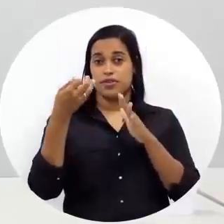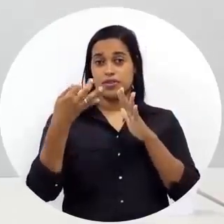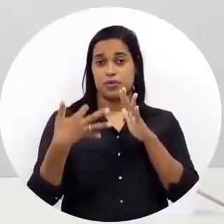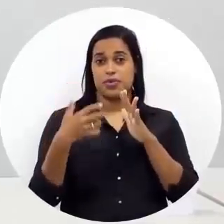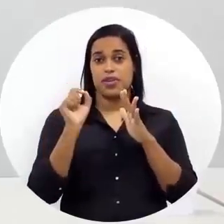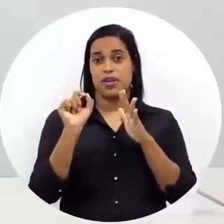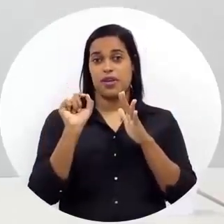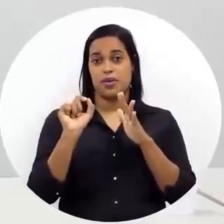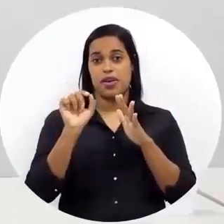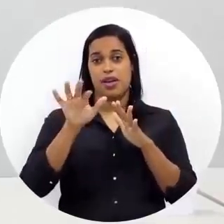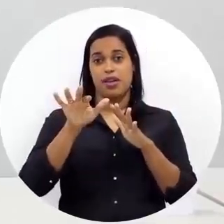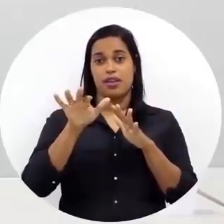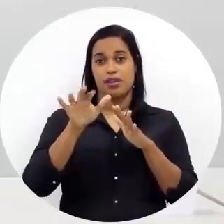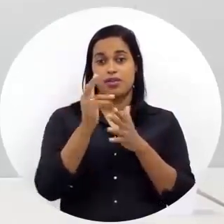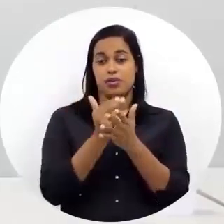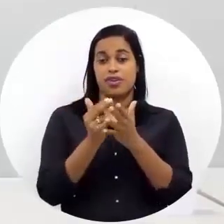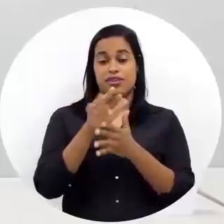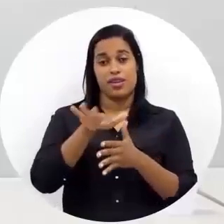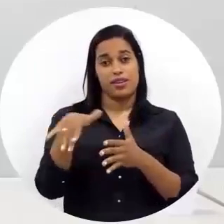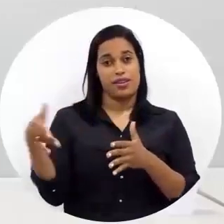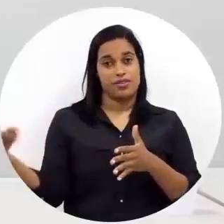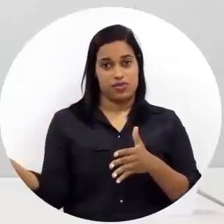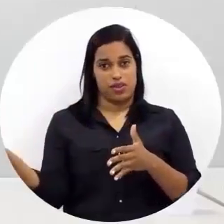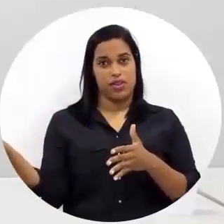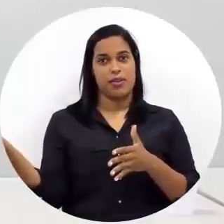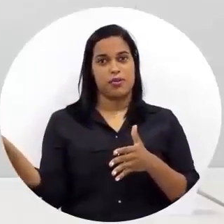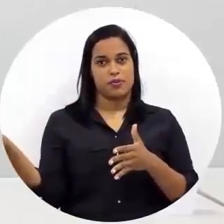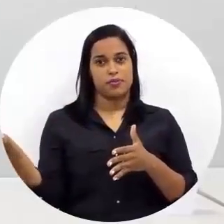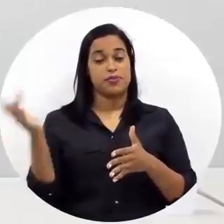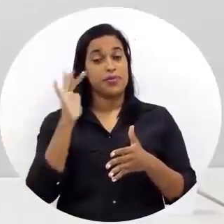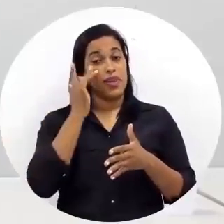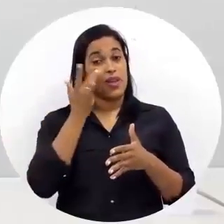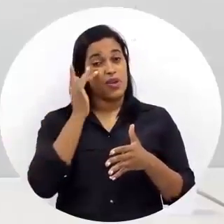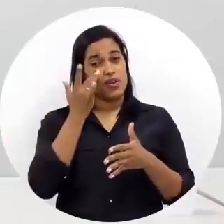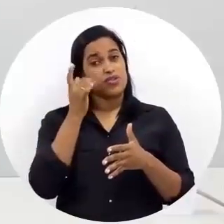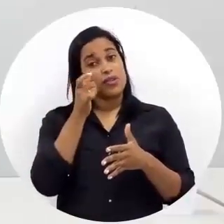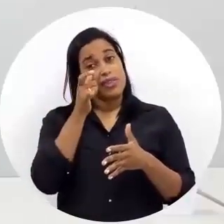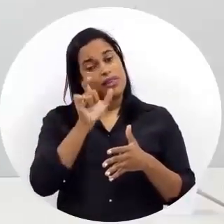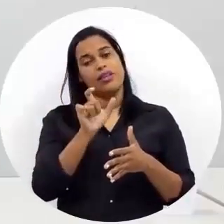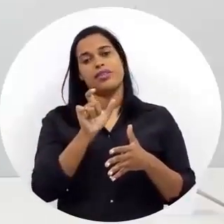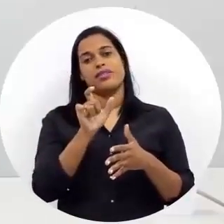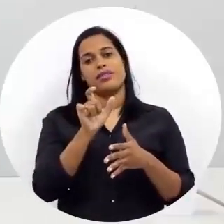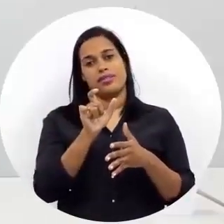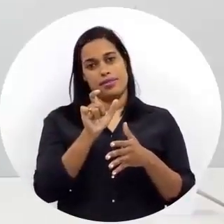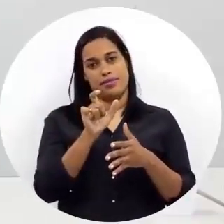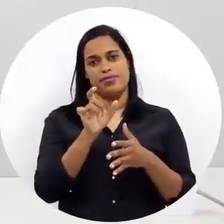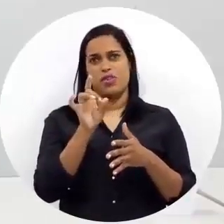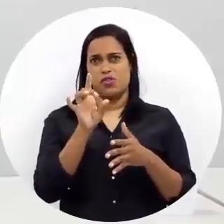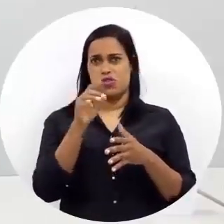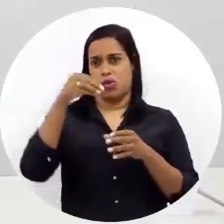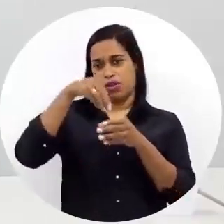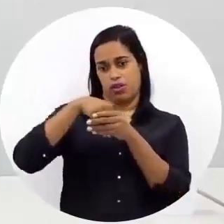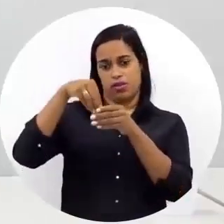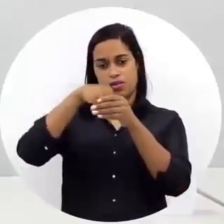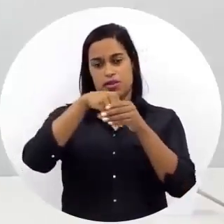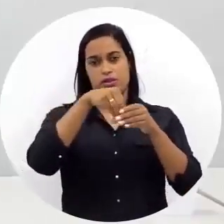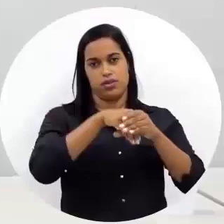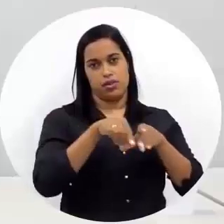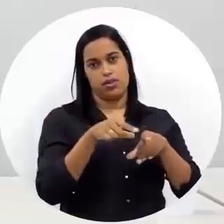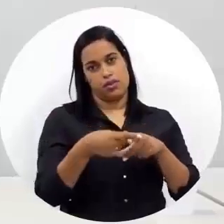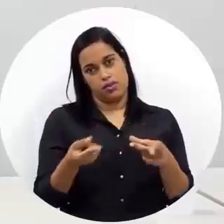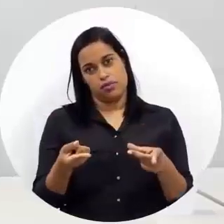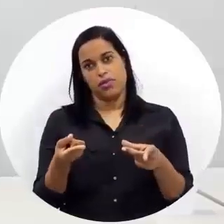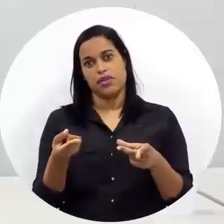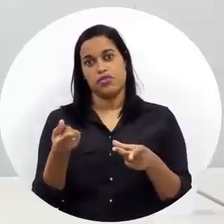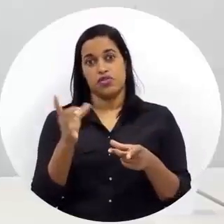pouco do design exterior, eu acho que seria interessante a gente não ficar somente